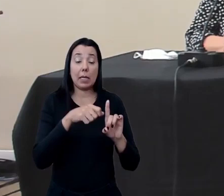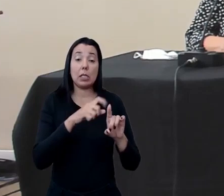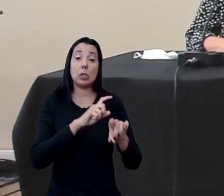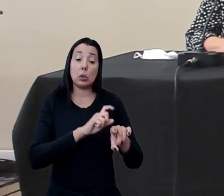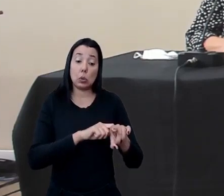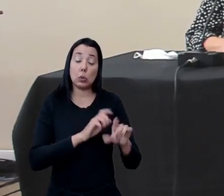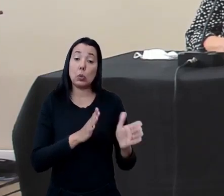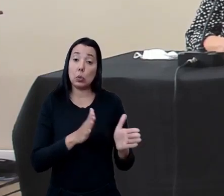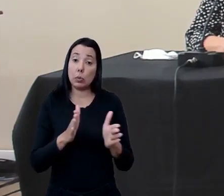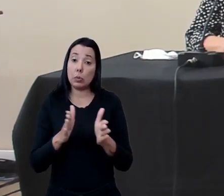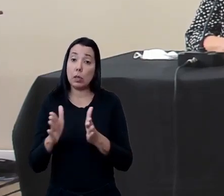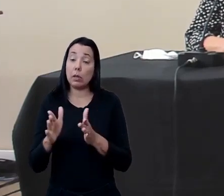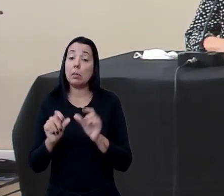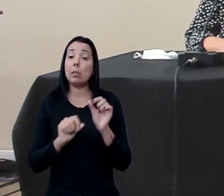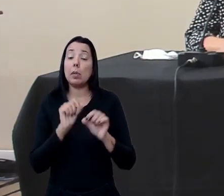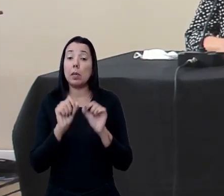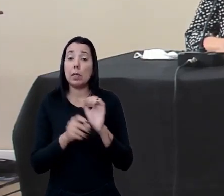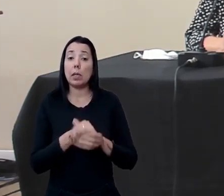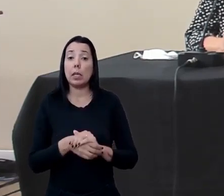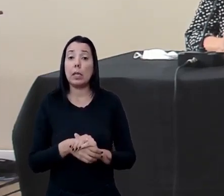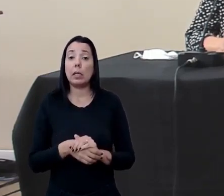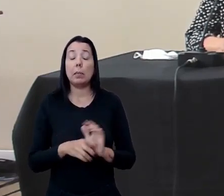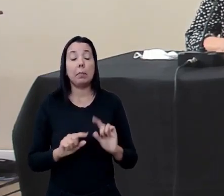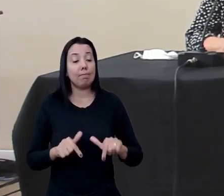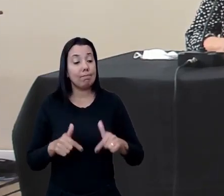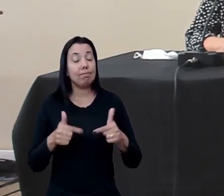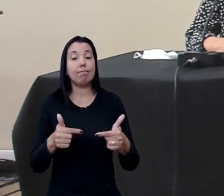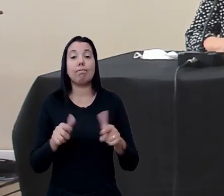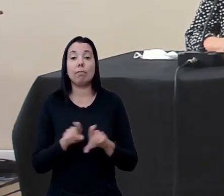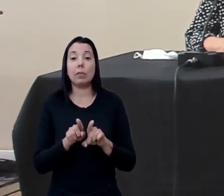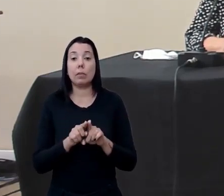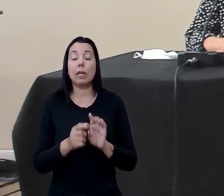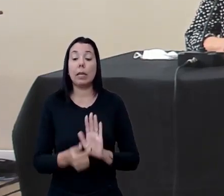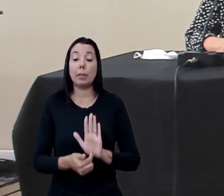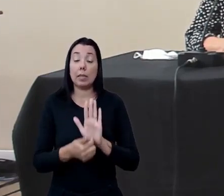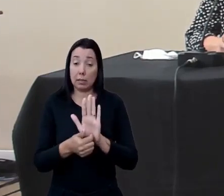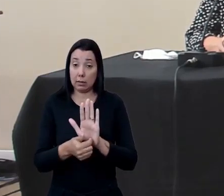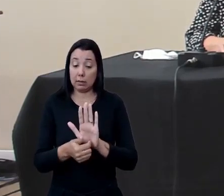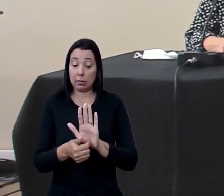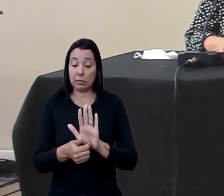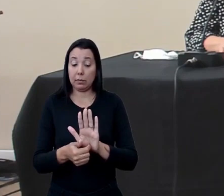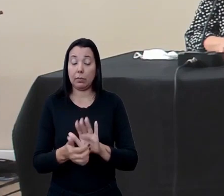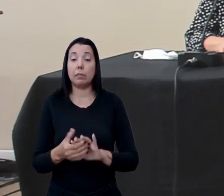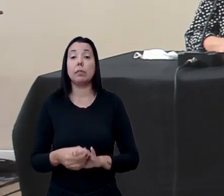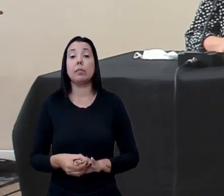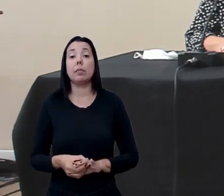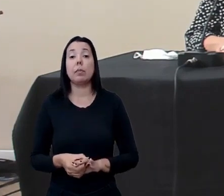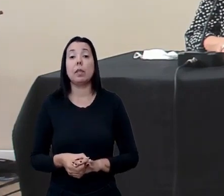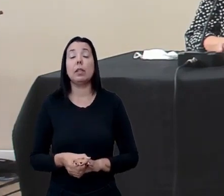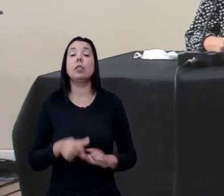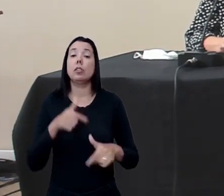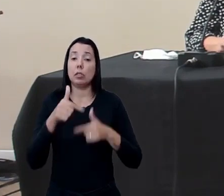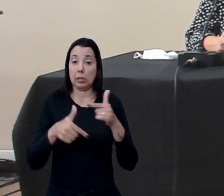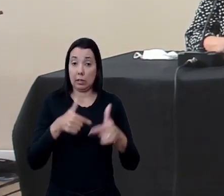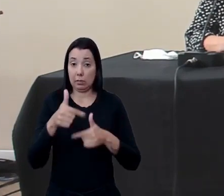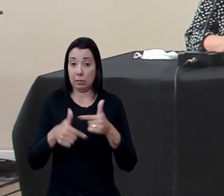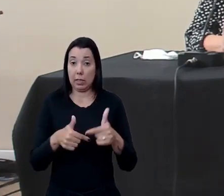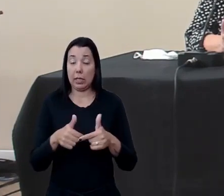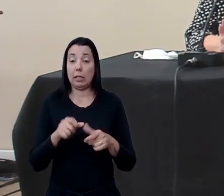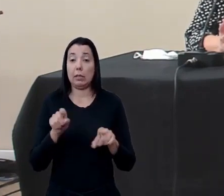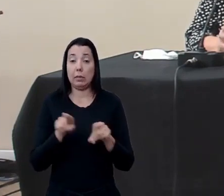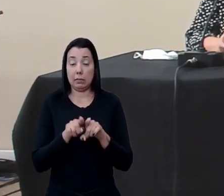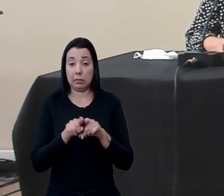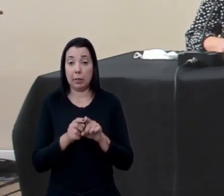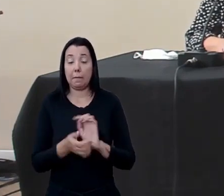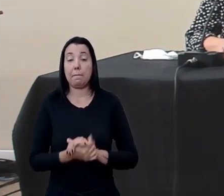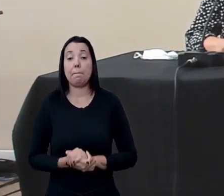prazos para defesa e apresentação de de trabalhos de dissertação